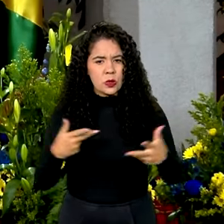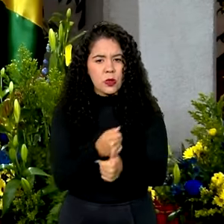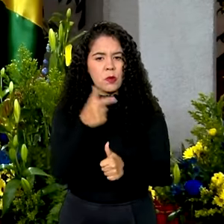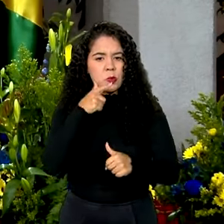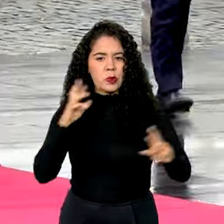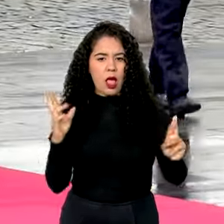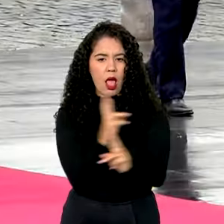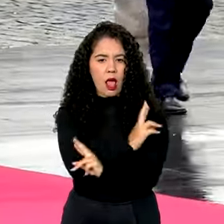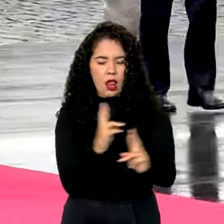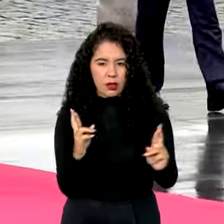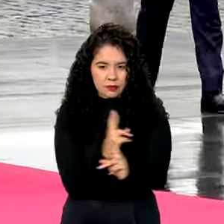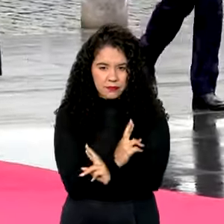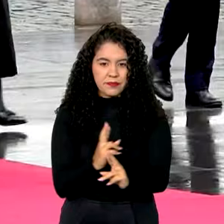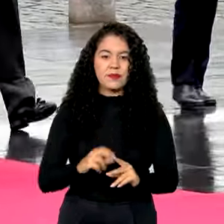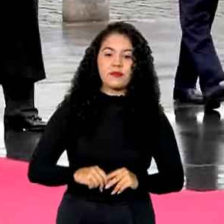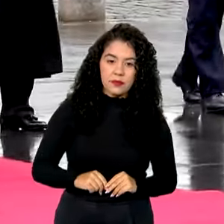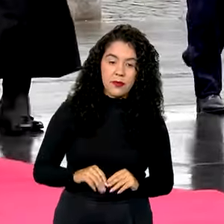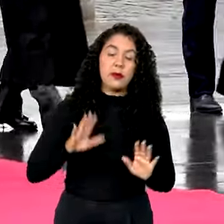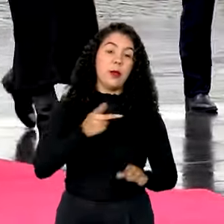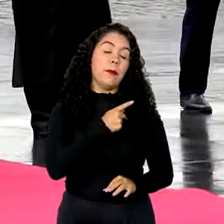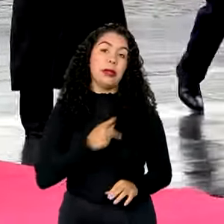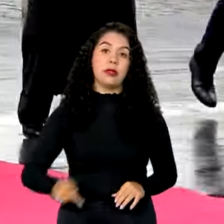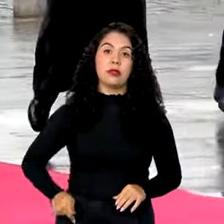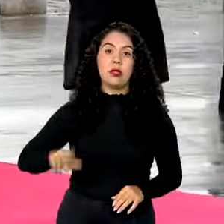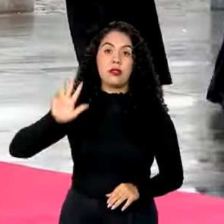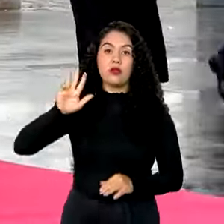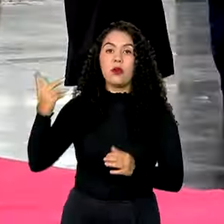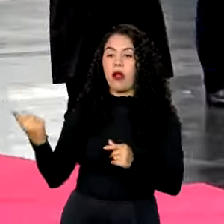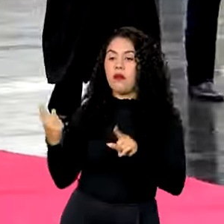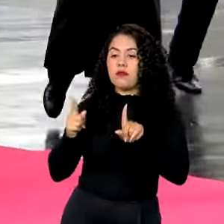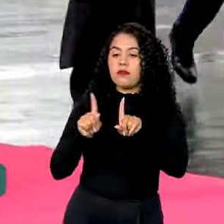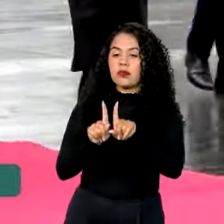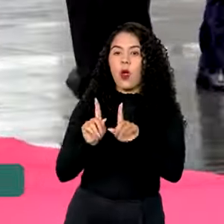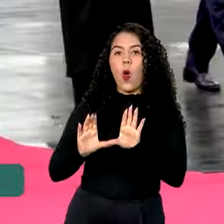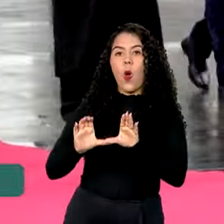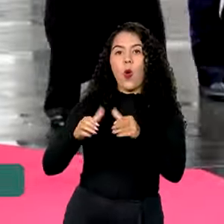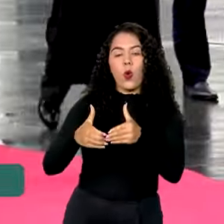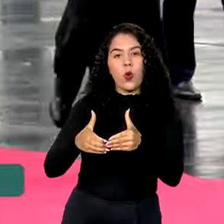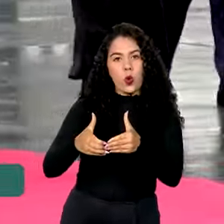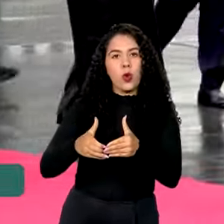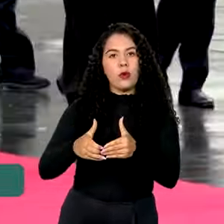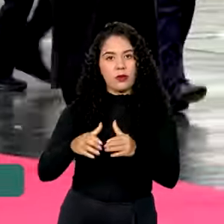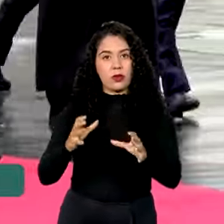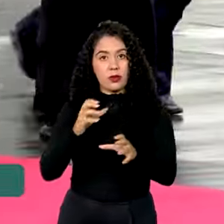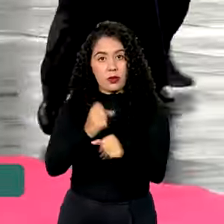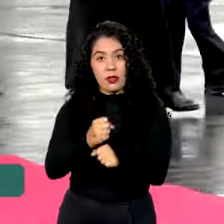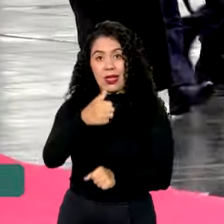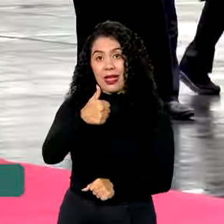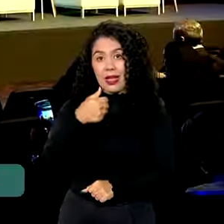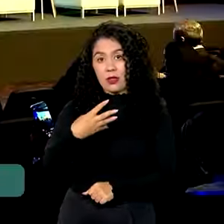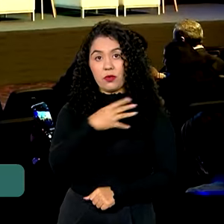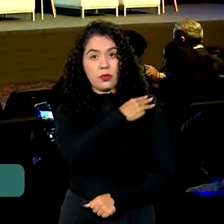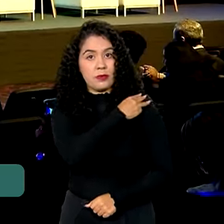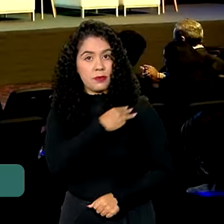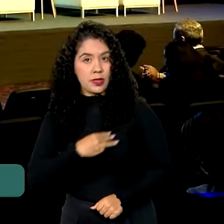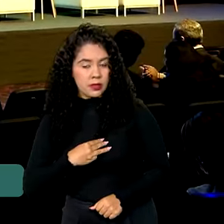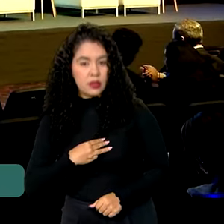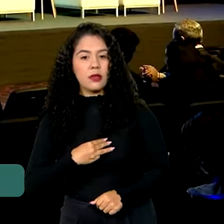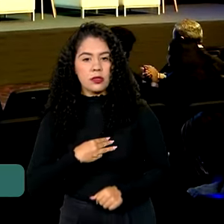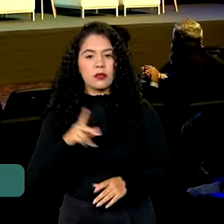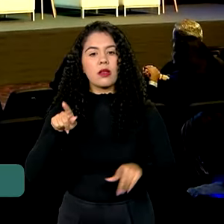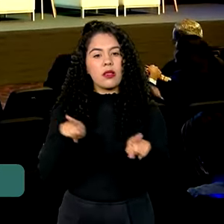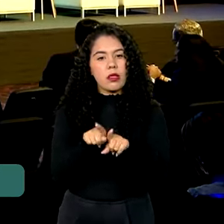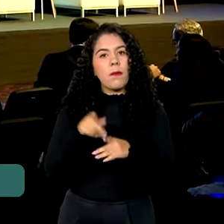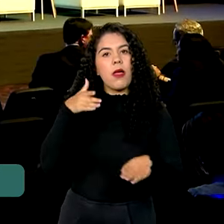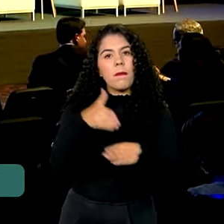O presidente Lula veio acompanhado de uma comitiva com 14 ministros que participaram de